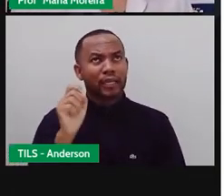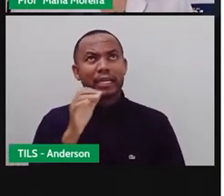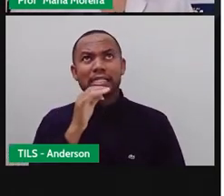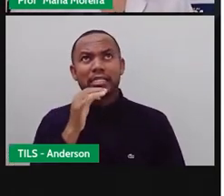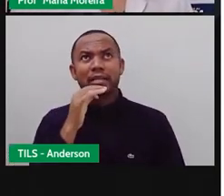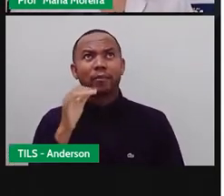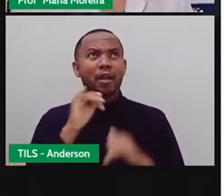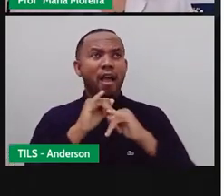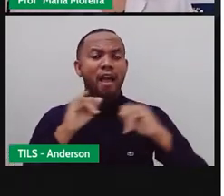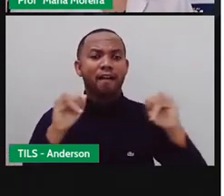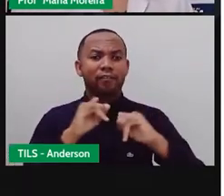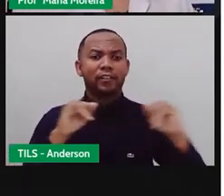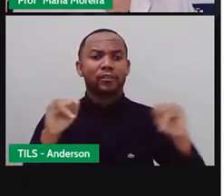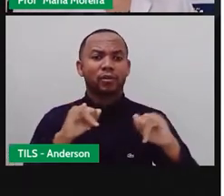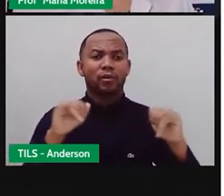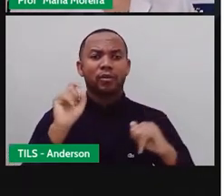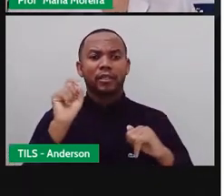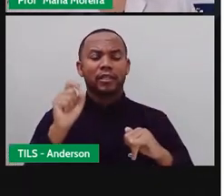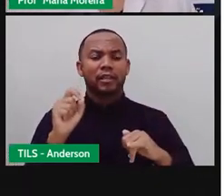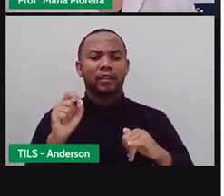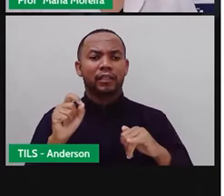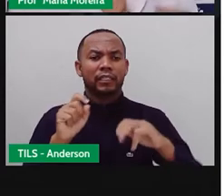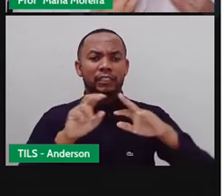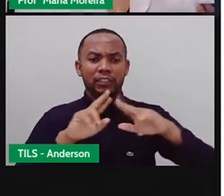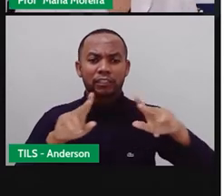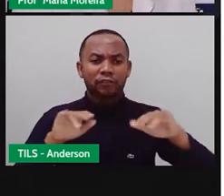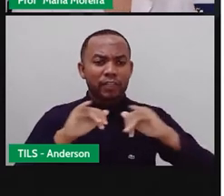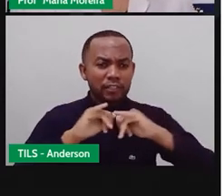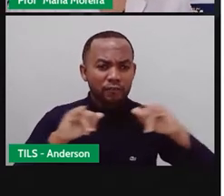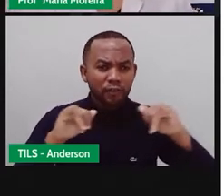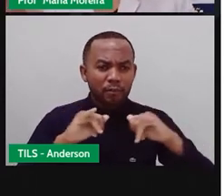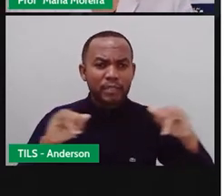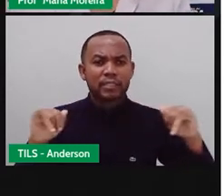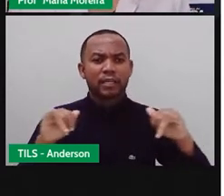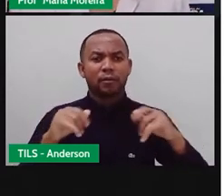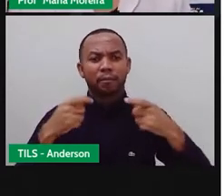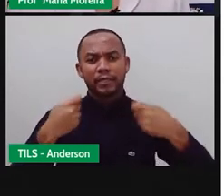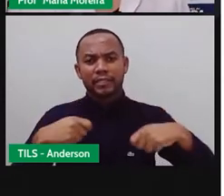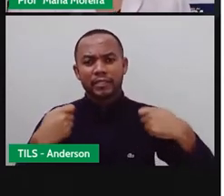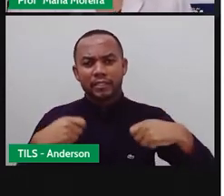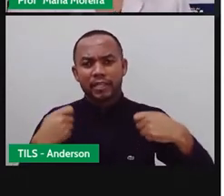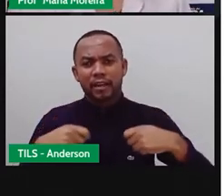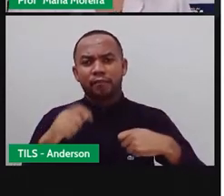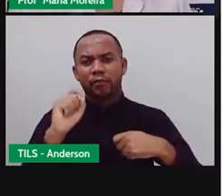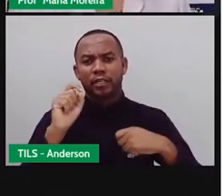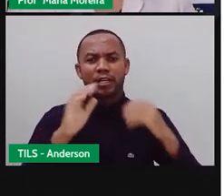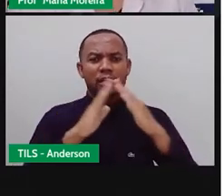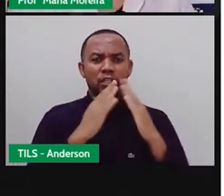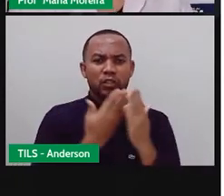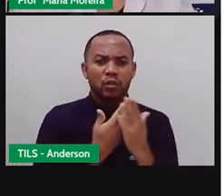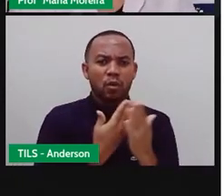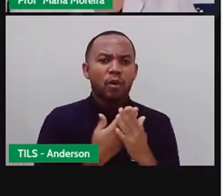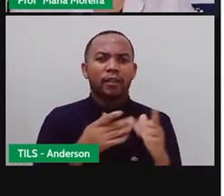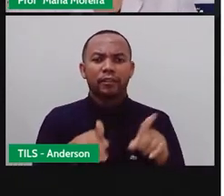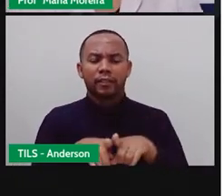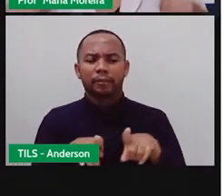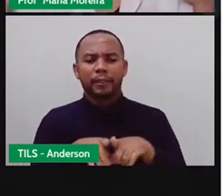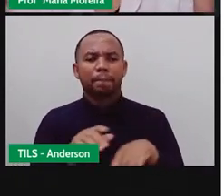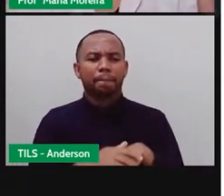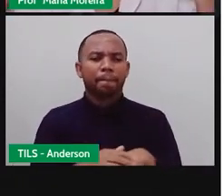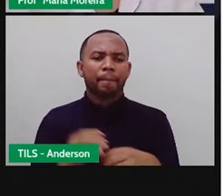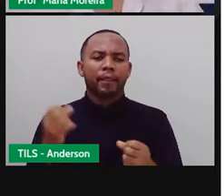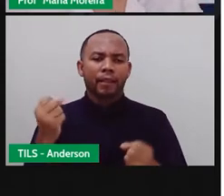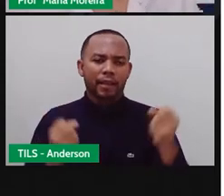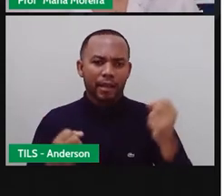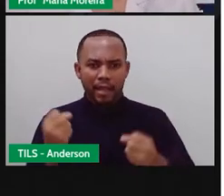né, das atividades, para informar os alunos que eles precisavam ir à escola. Então, o carro de som ainda